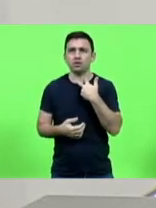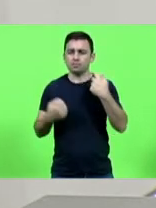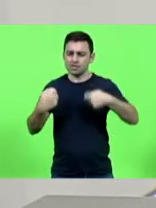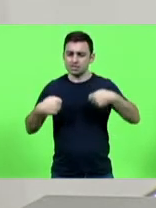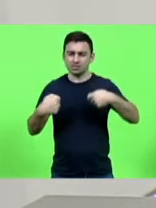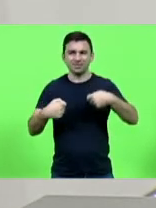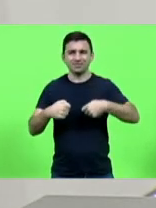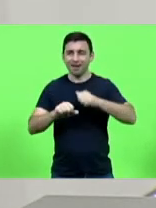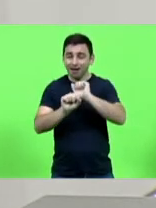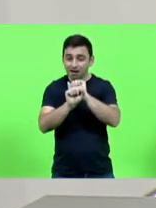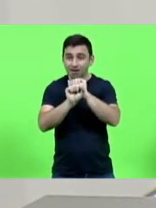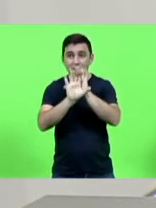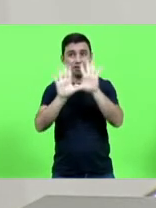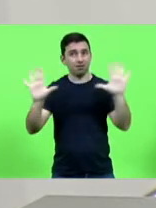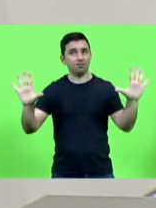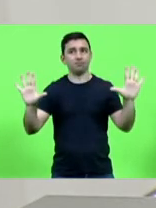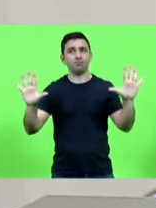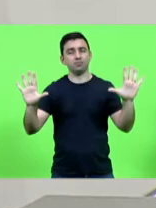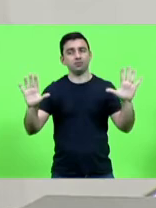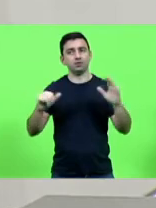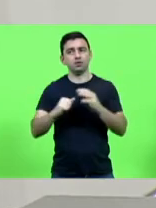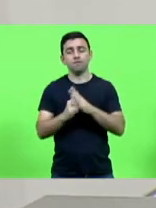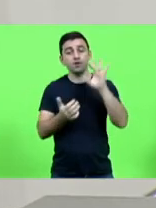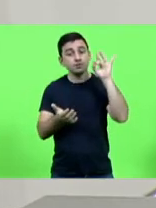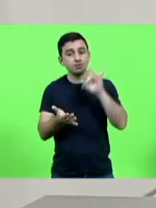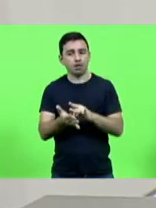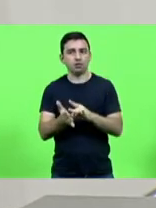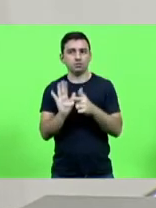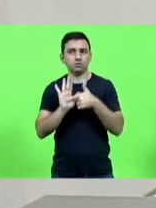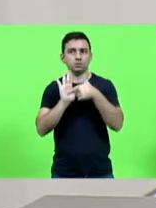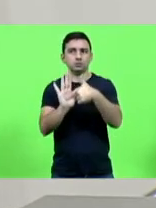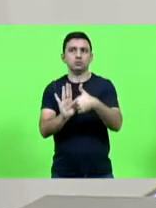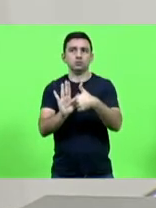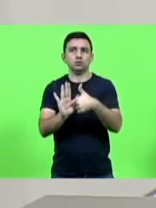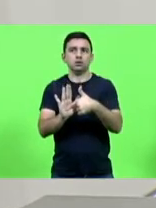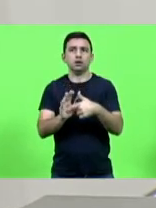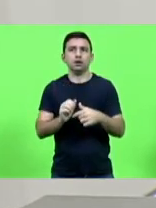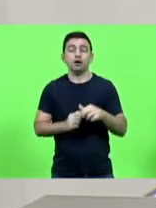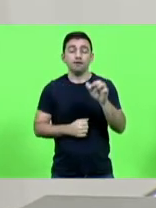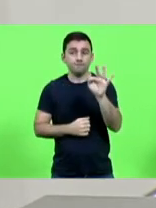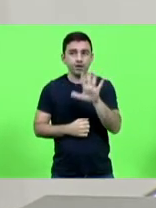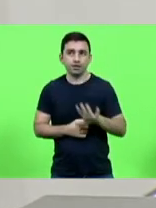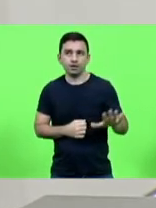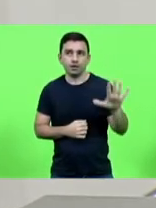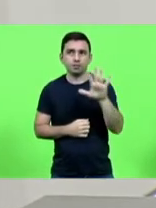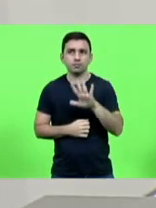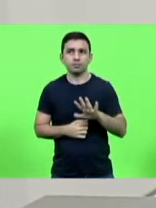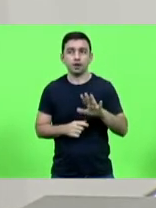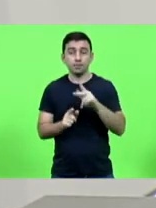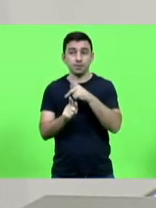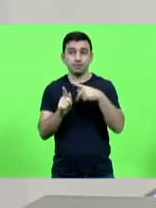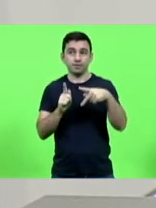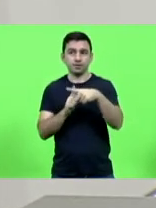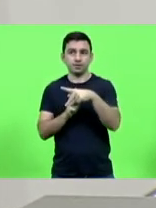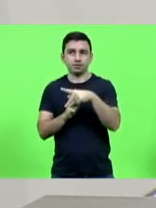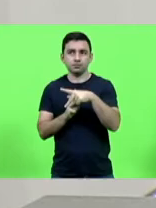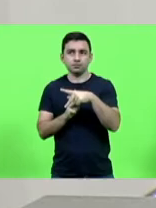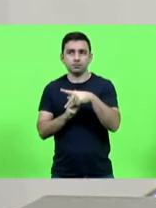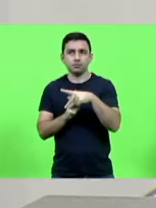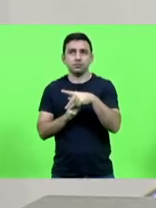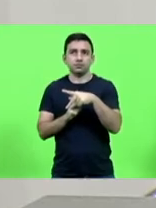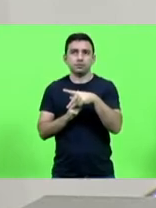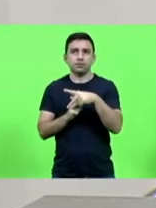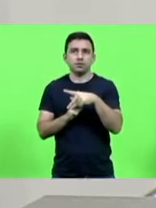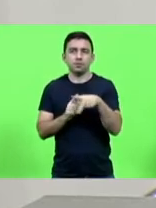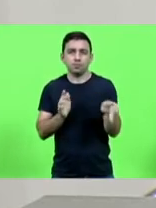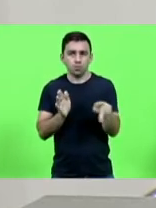no branco o que existe a nível federal a previdência estabeleceu para